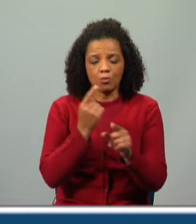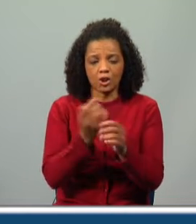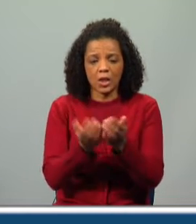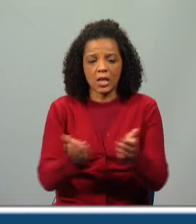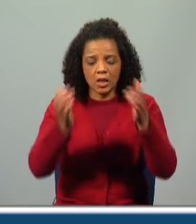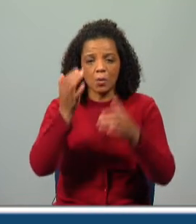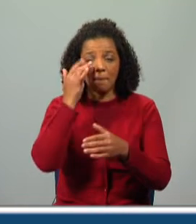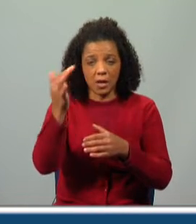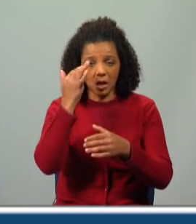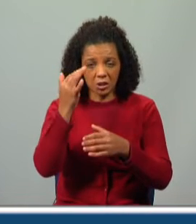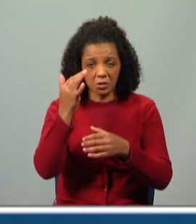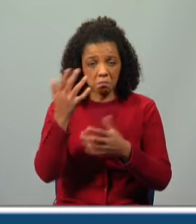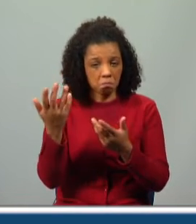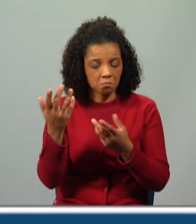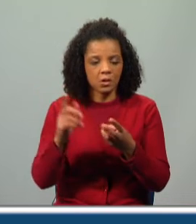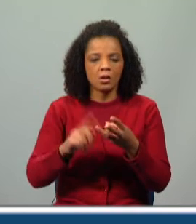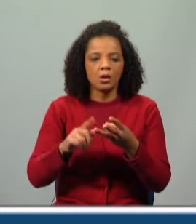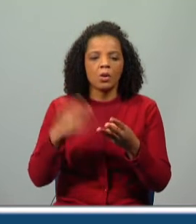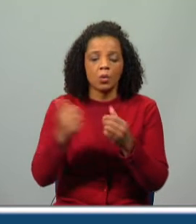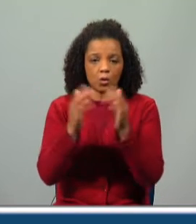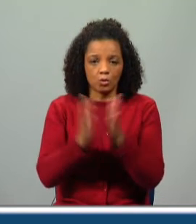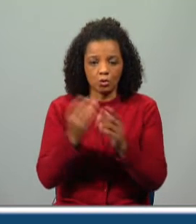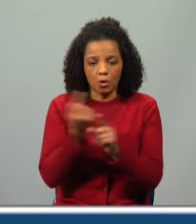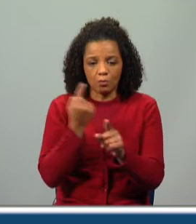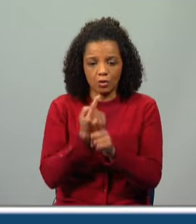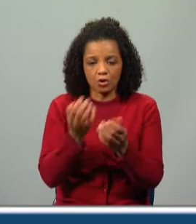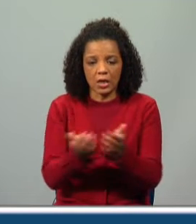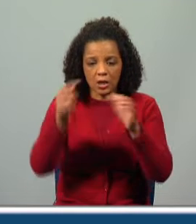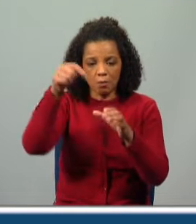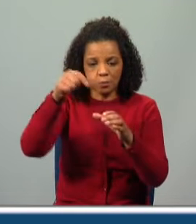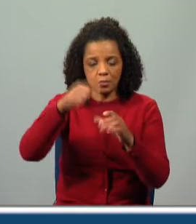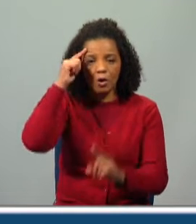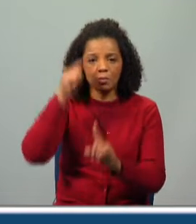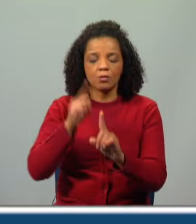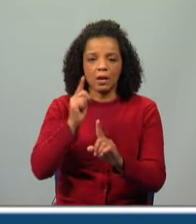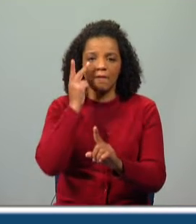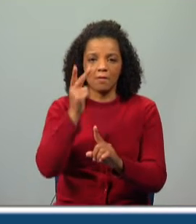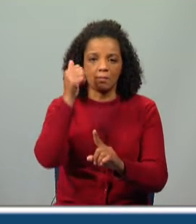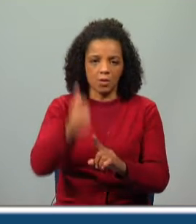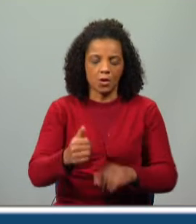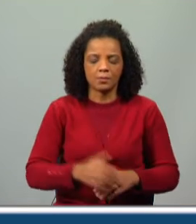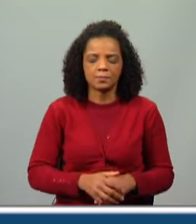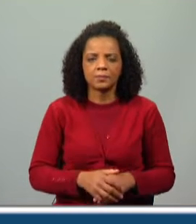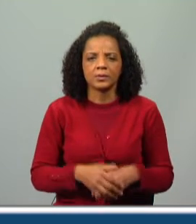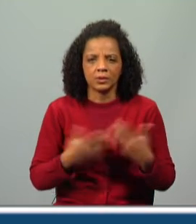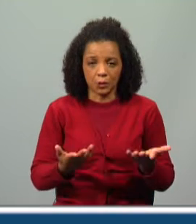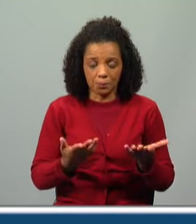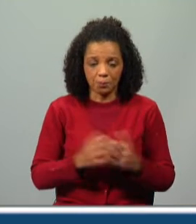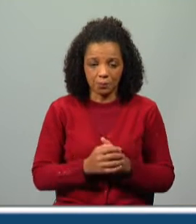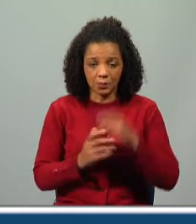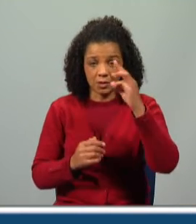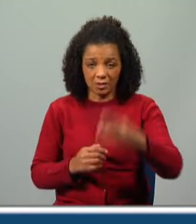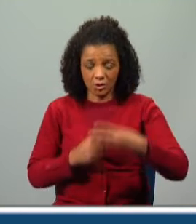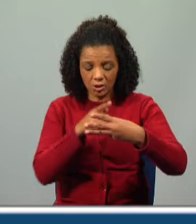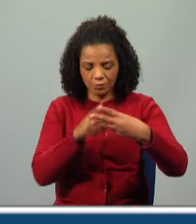estavam no ninho eram brilhantes? Ou todos os objetos que estavam no ninho serviam para ver melhor? Então, destas três